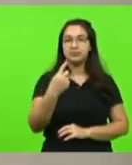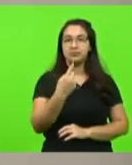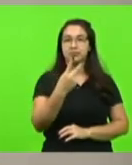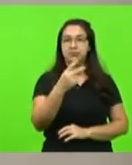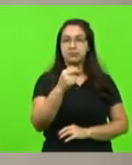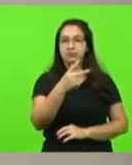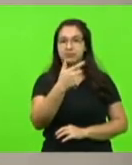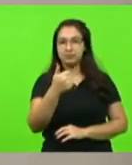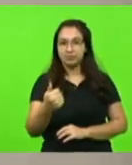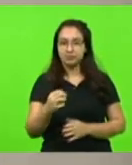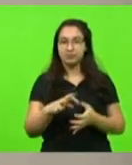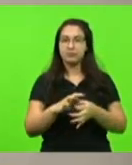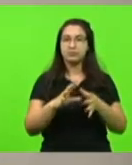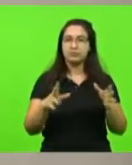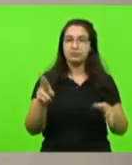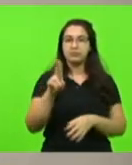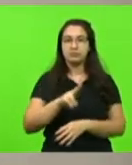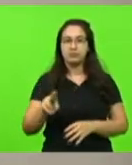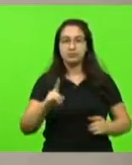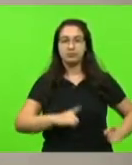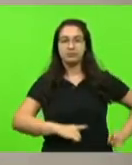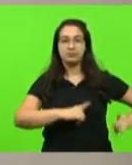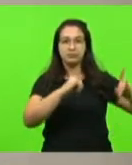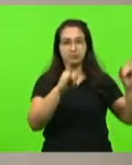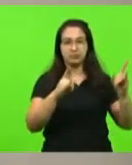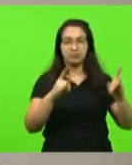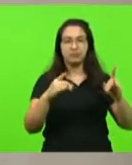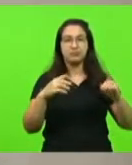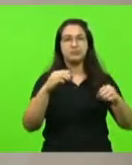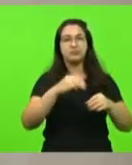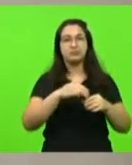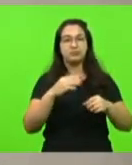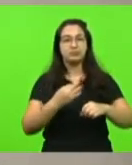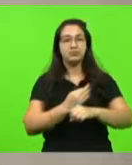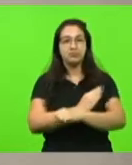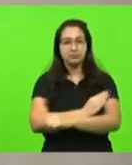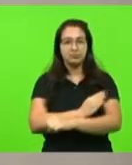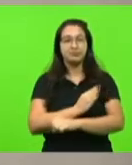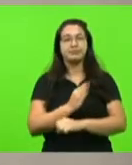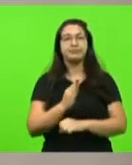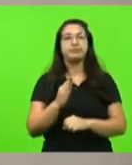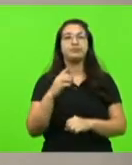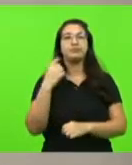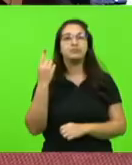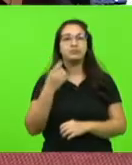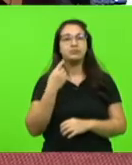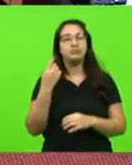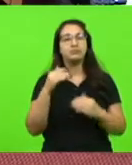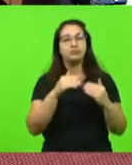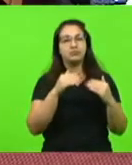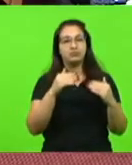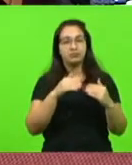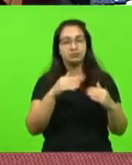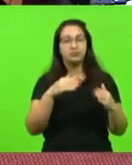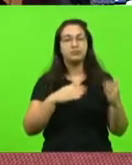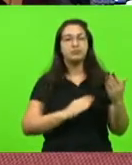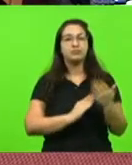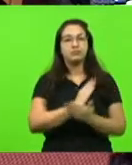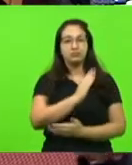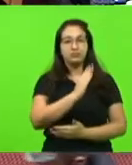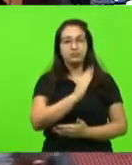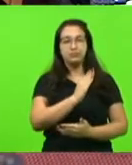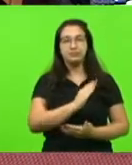no município de Ascurra. Deputados que aprovam, permaneçam como se encontram, aprovado por